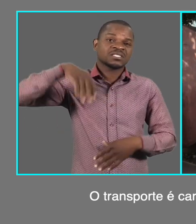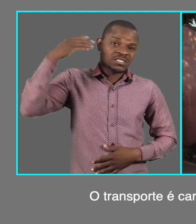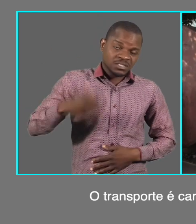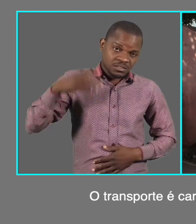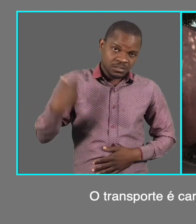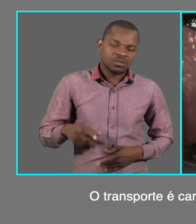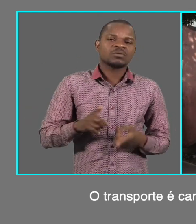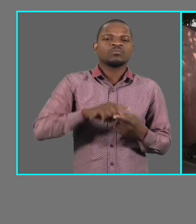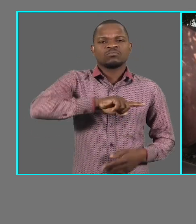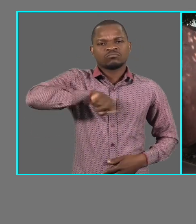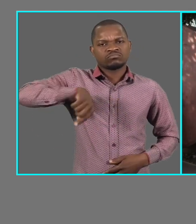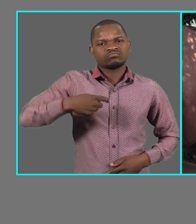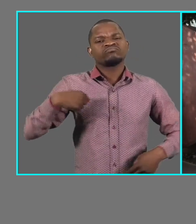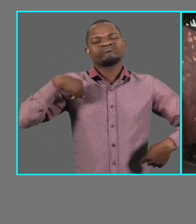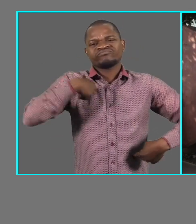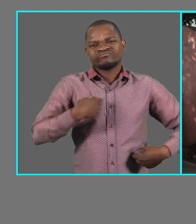vulneráveis a doenças.